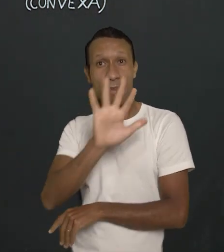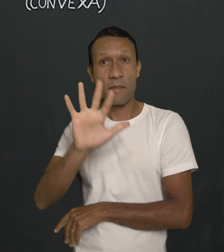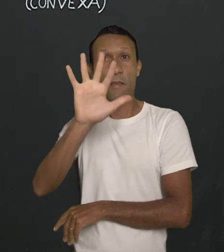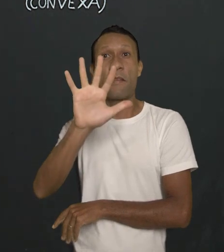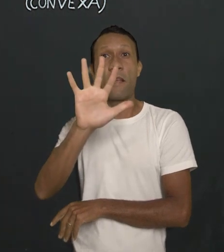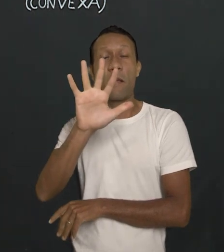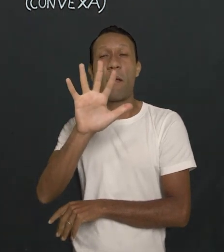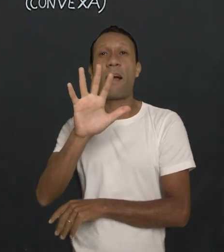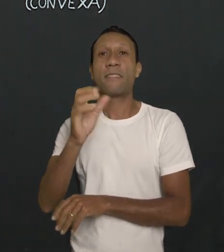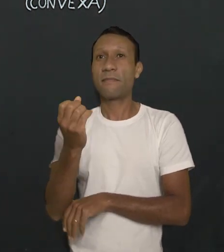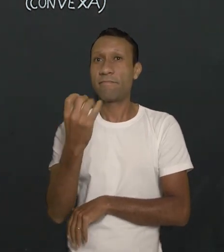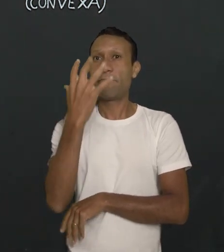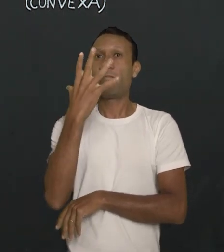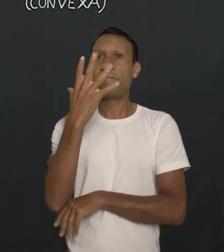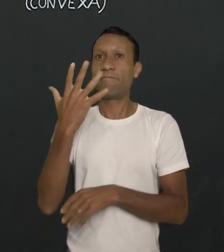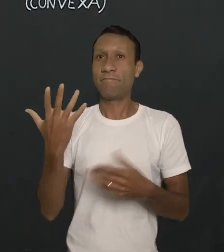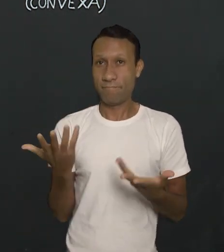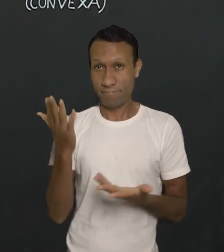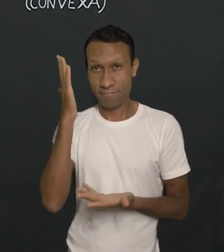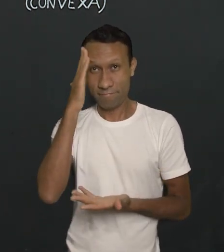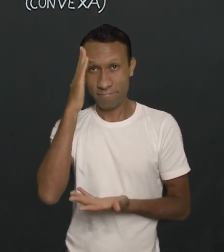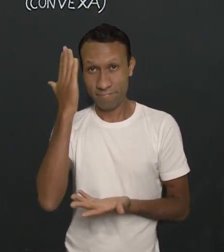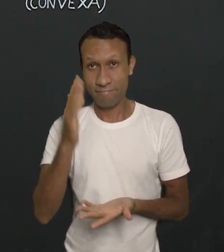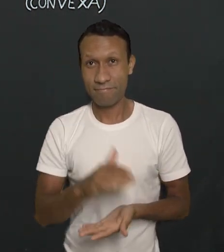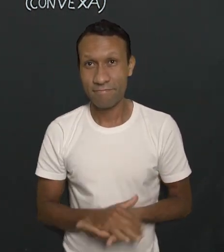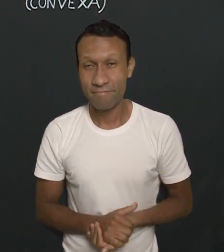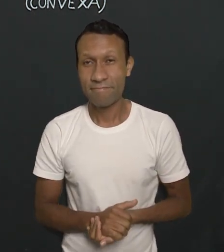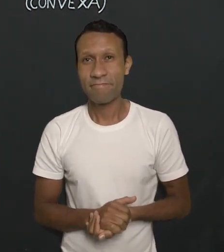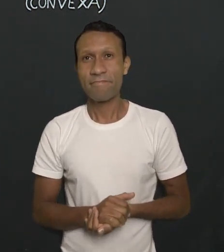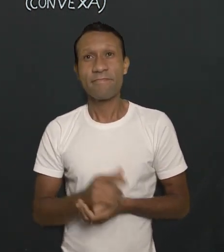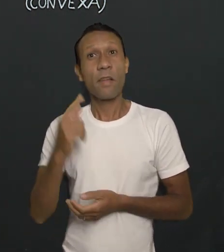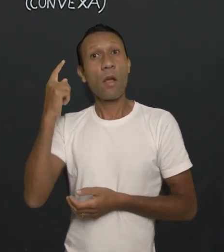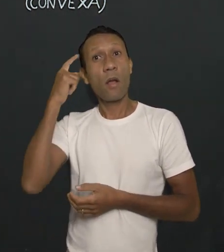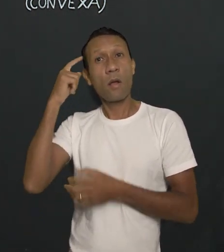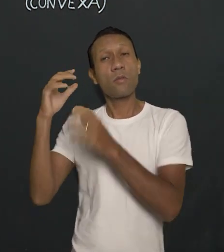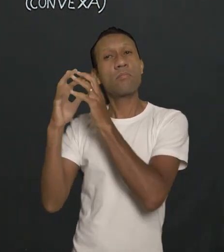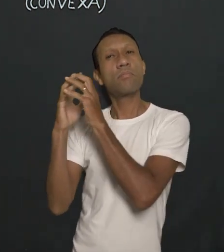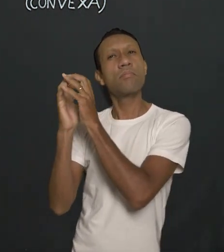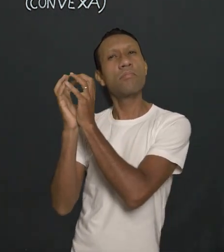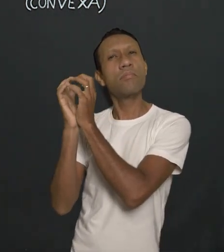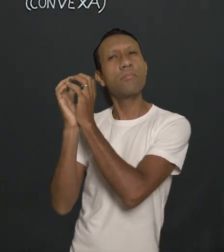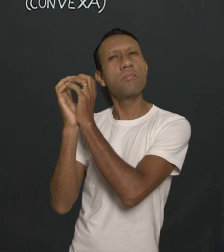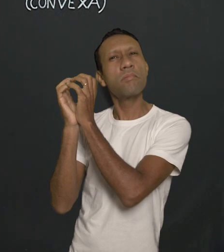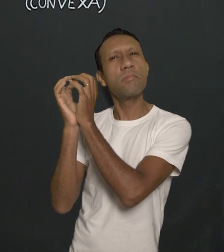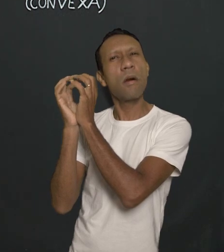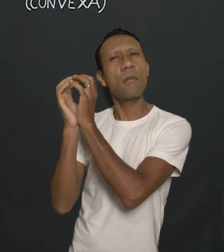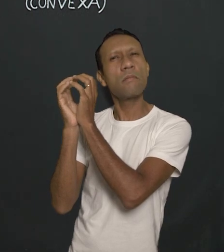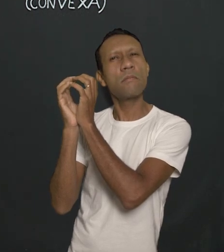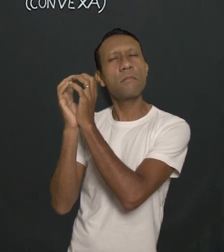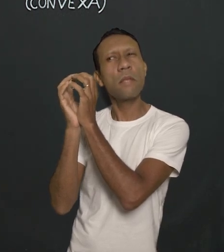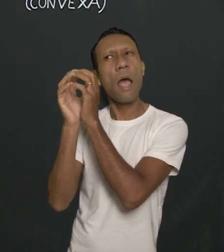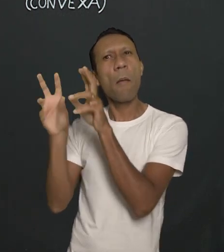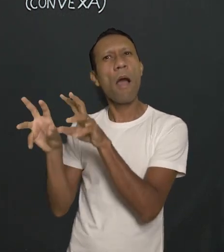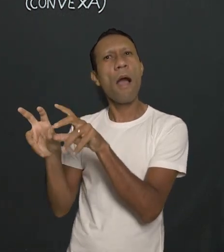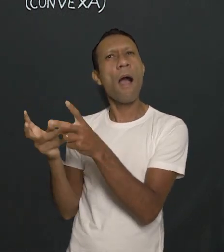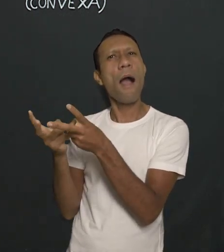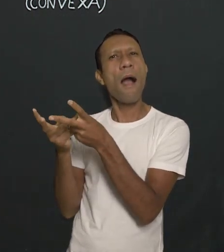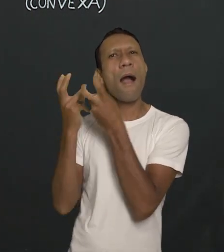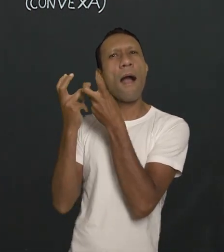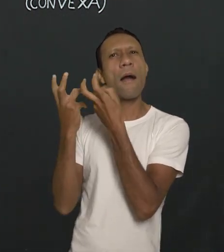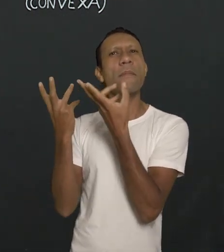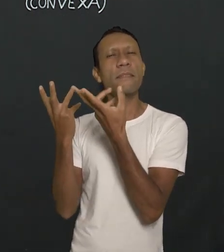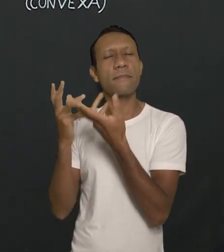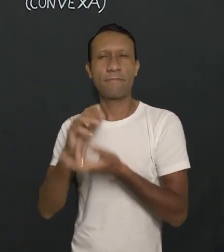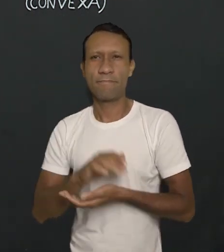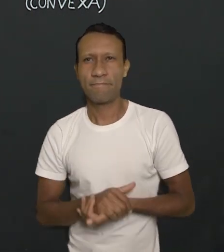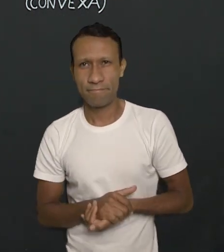no fundo, essa imagem é formada de forma invertida. E o nosso cérebro, a informação vai aqui pelo nervo óptico que está aqui, chega